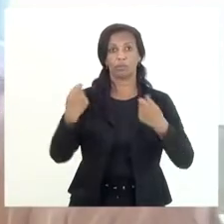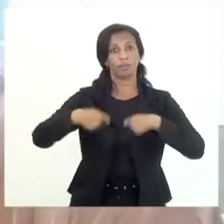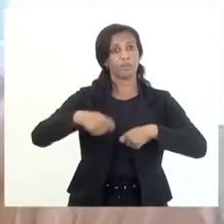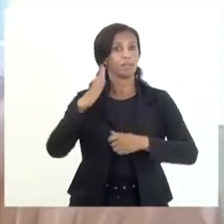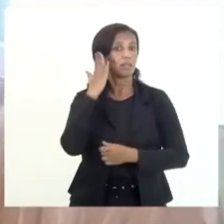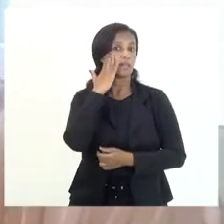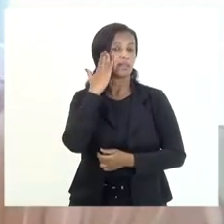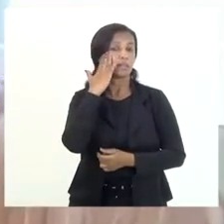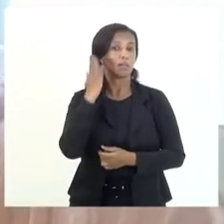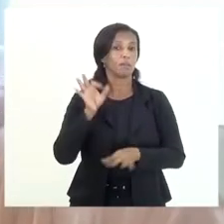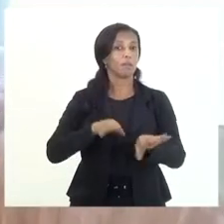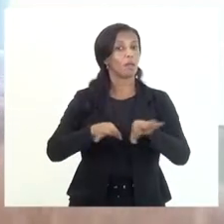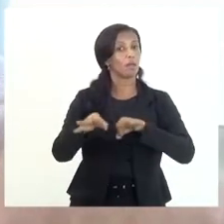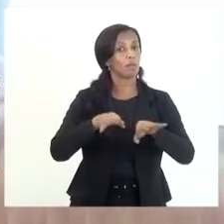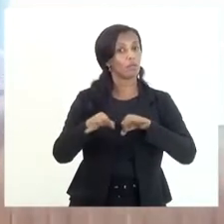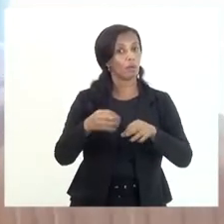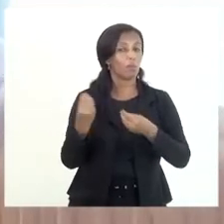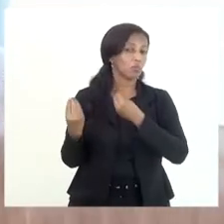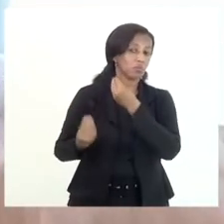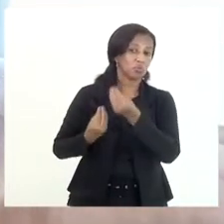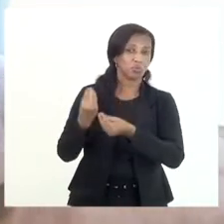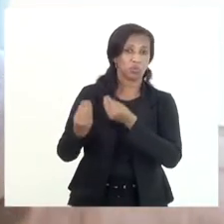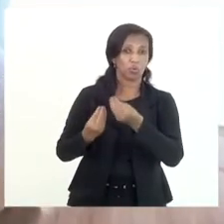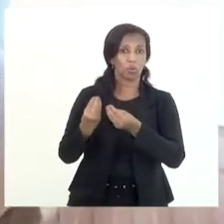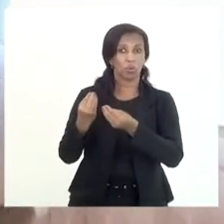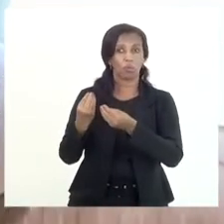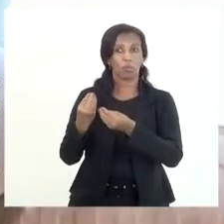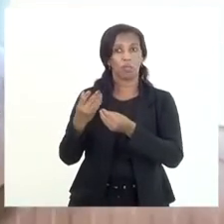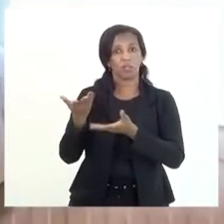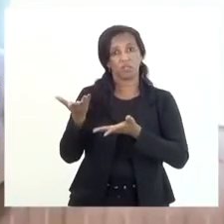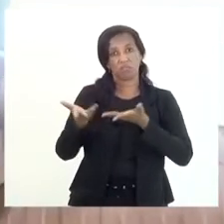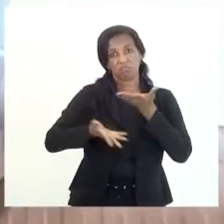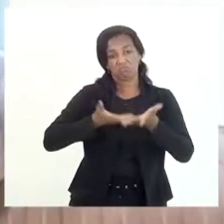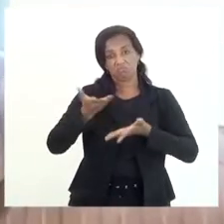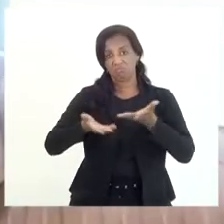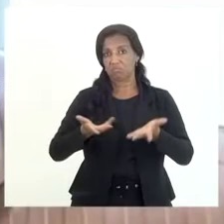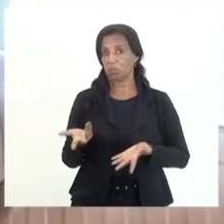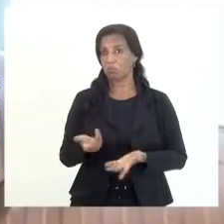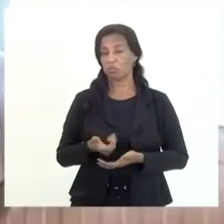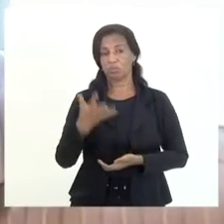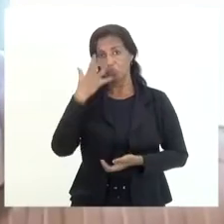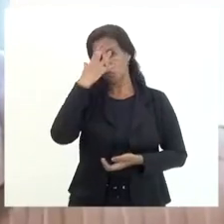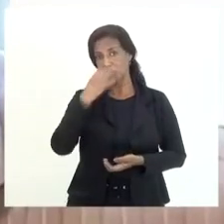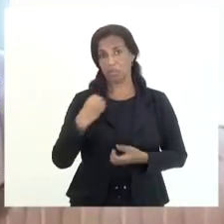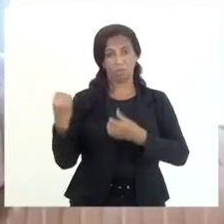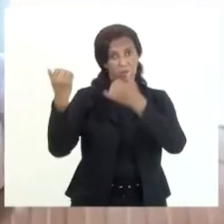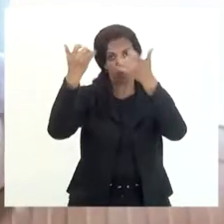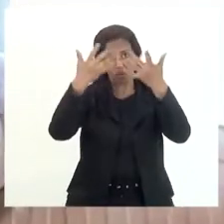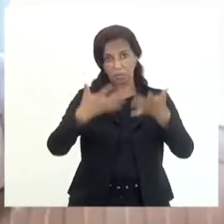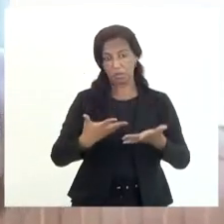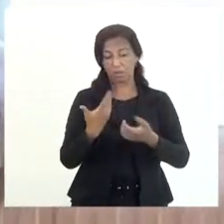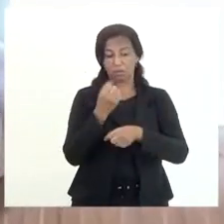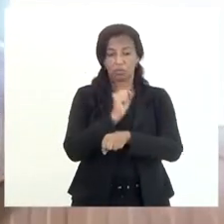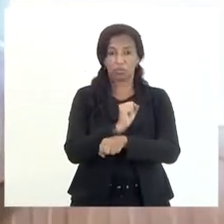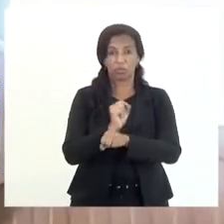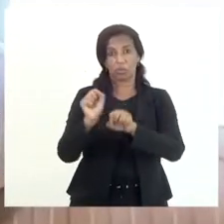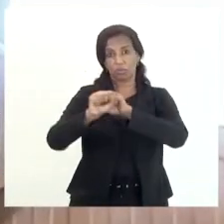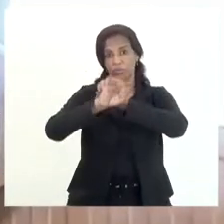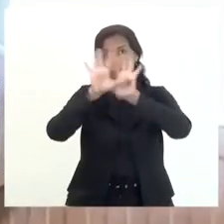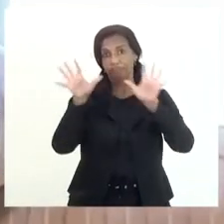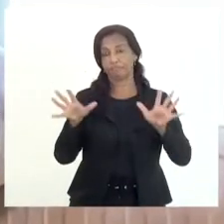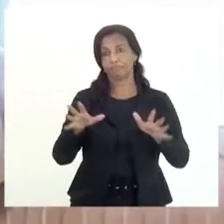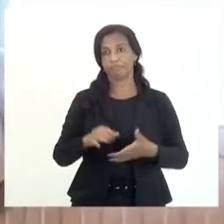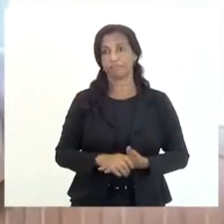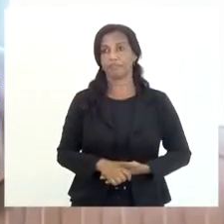saber a forma em que como eles fizeram esse tratamento mas aí conforme eu vou explicar aqui eu espero esclarecer